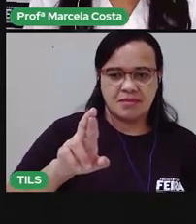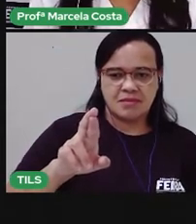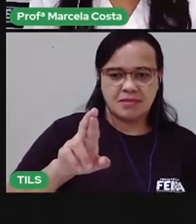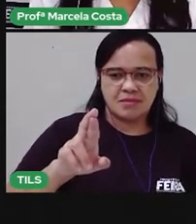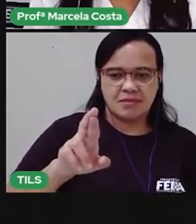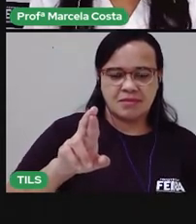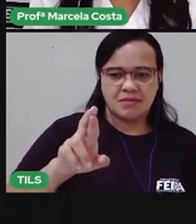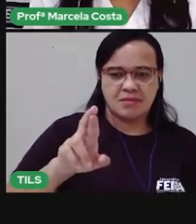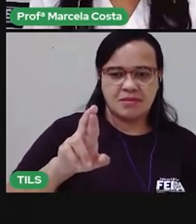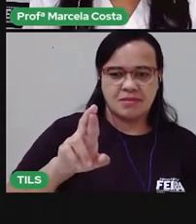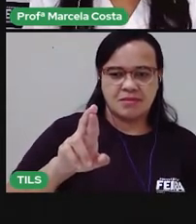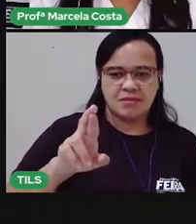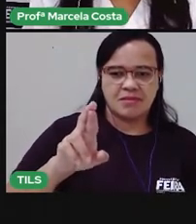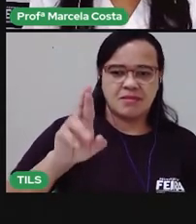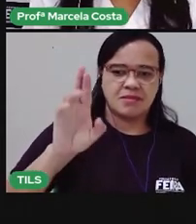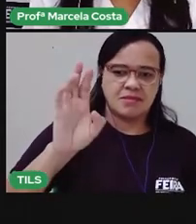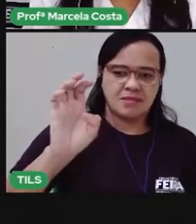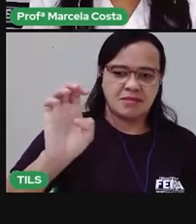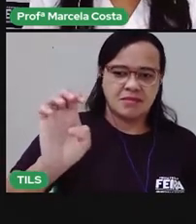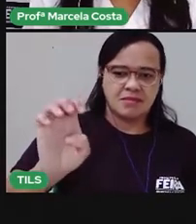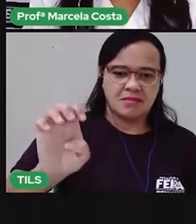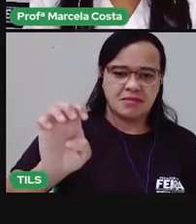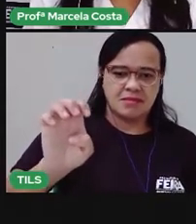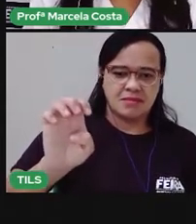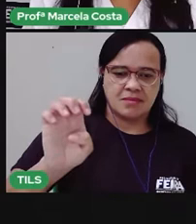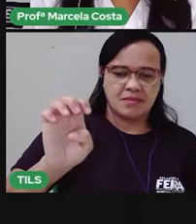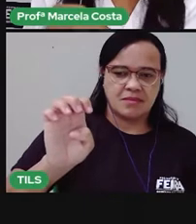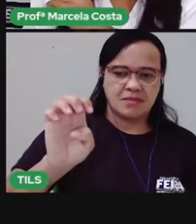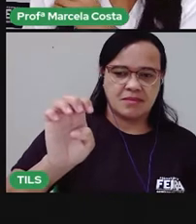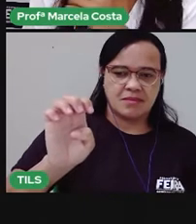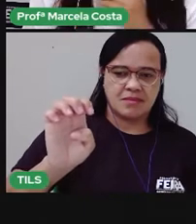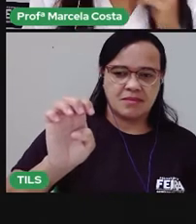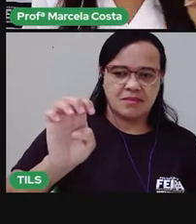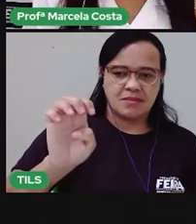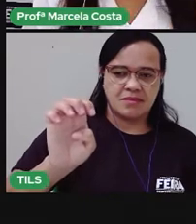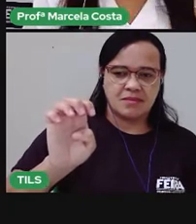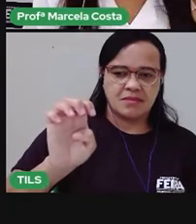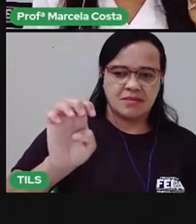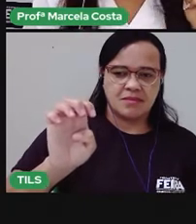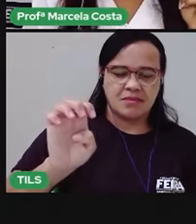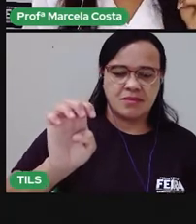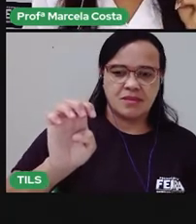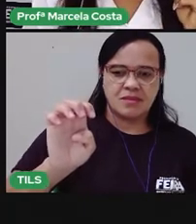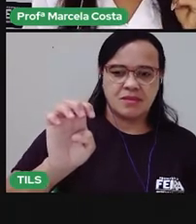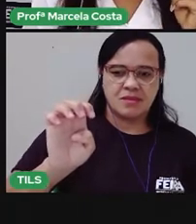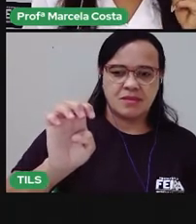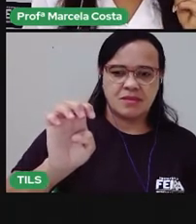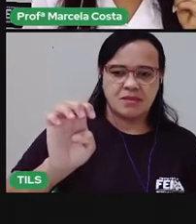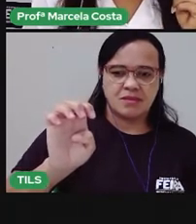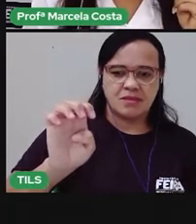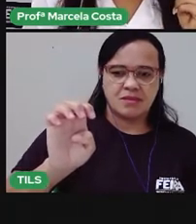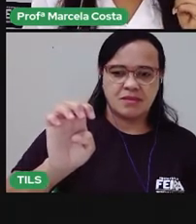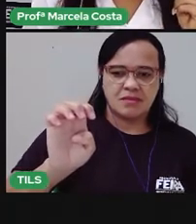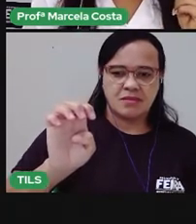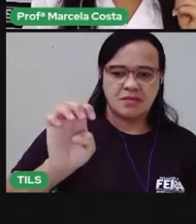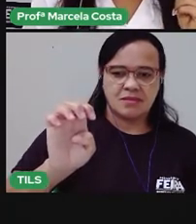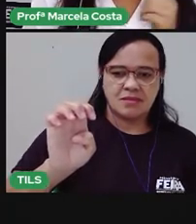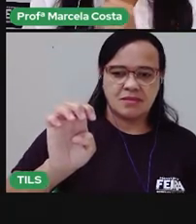Letra E. Traçado reto. Puxando pro lado esquerdo. Desceu.